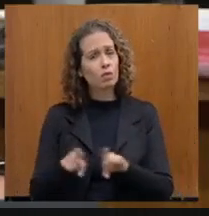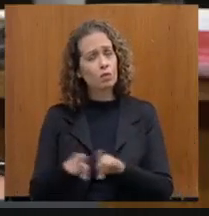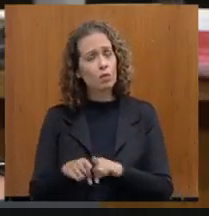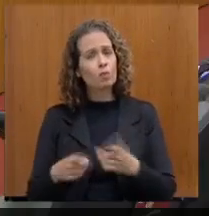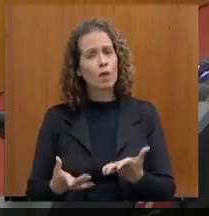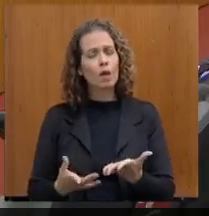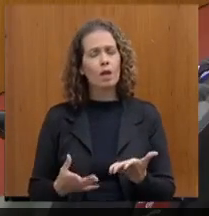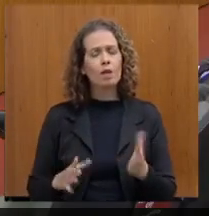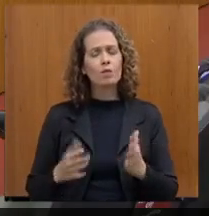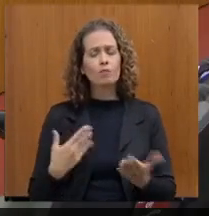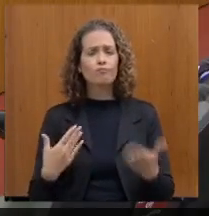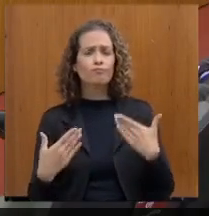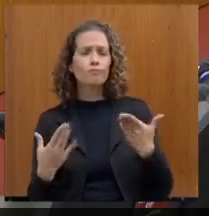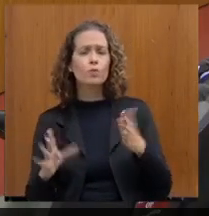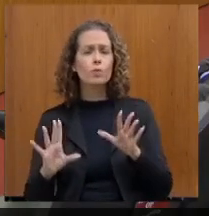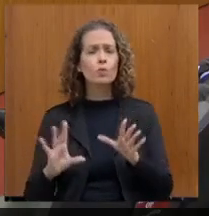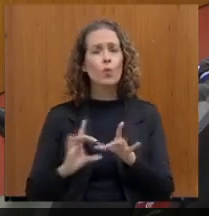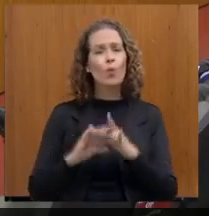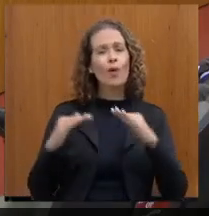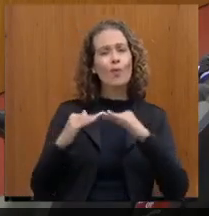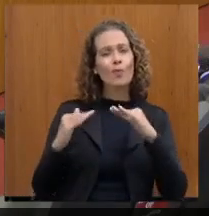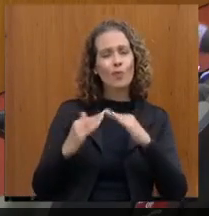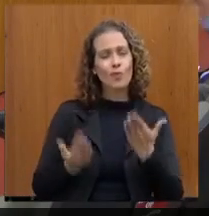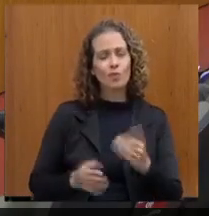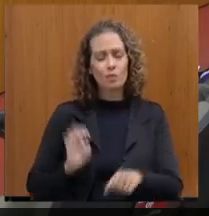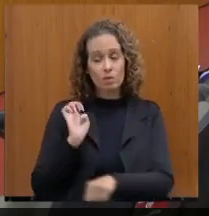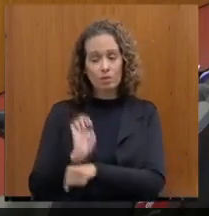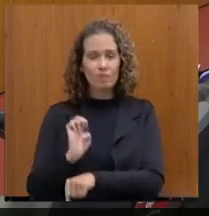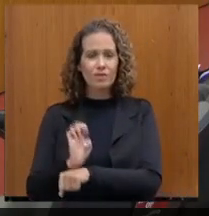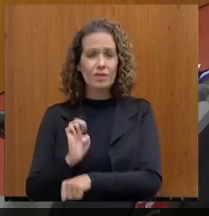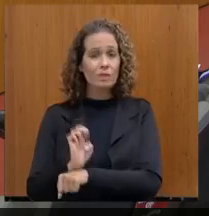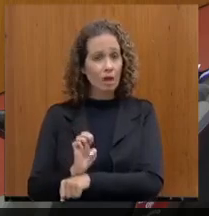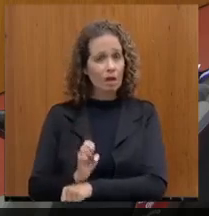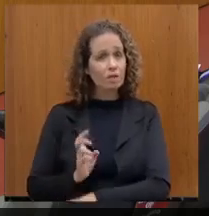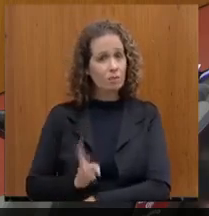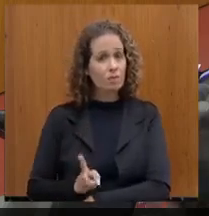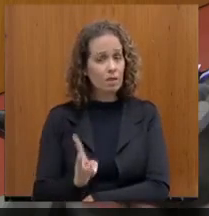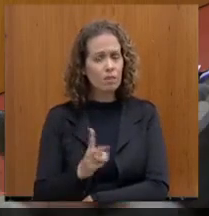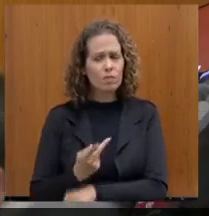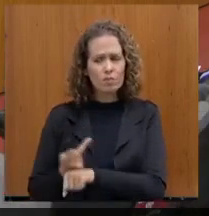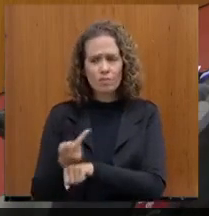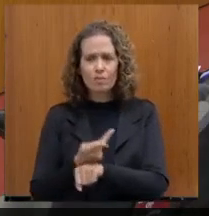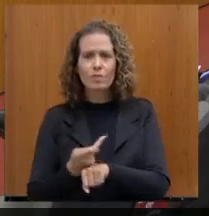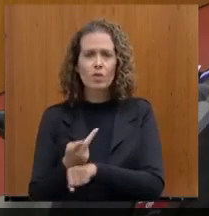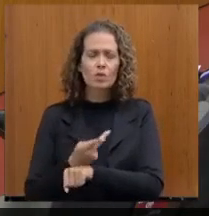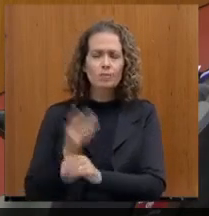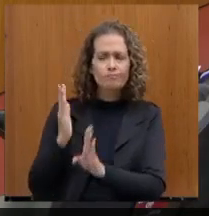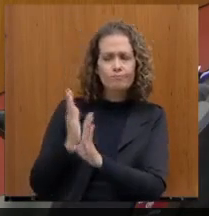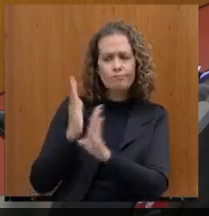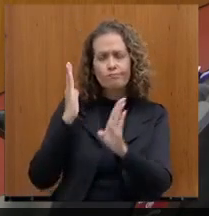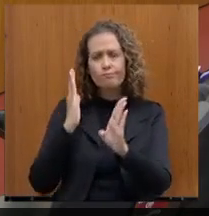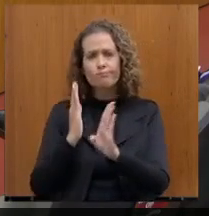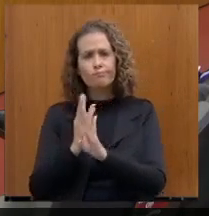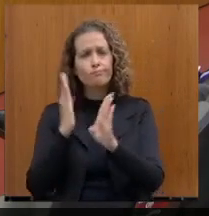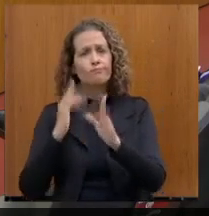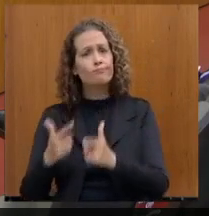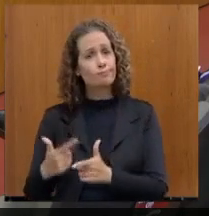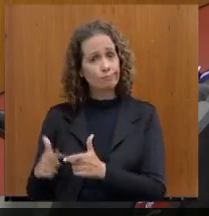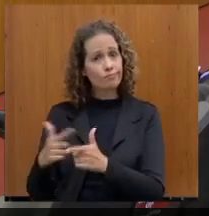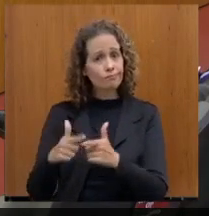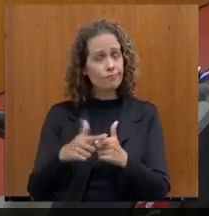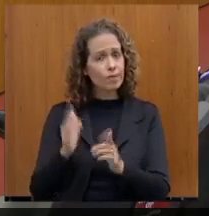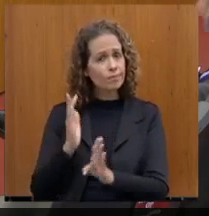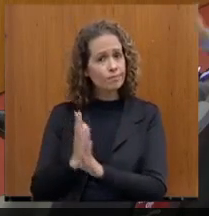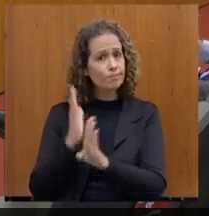do depósito judicial. Então, o Estado não se nega a fazer, ele busca, identificado o seu problema, enfim,